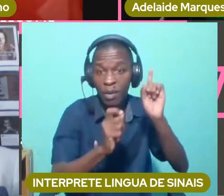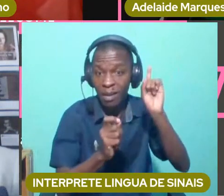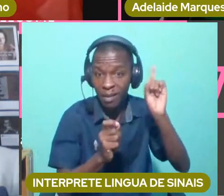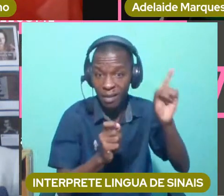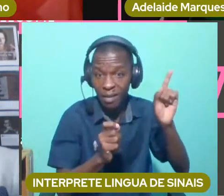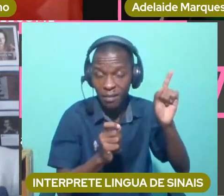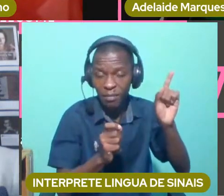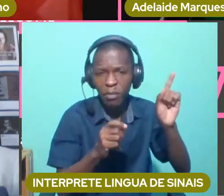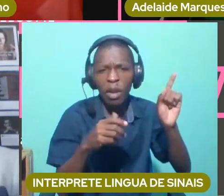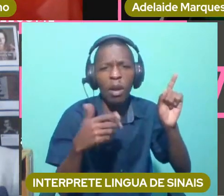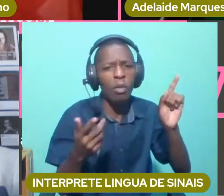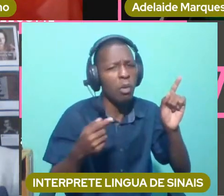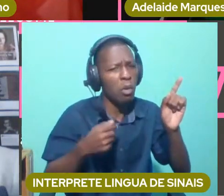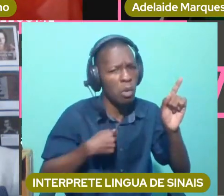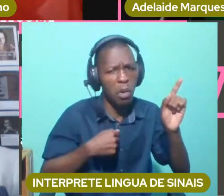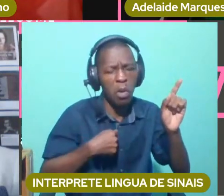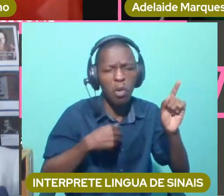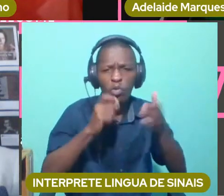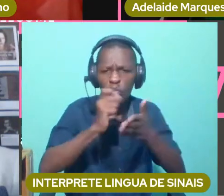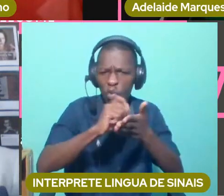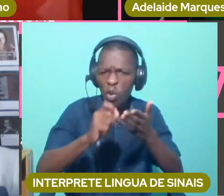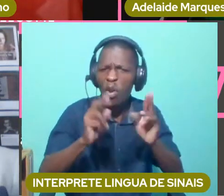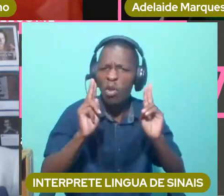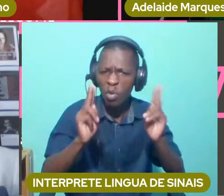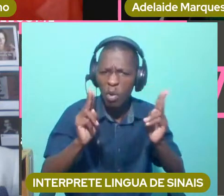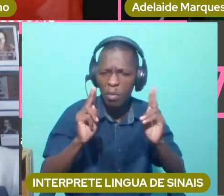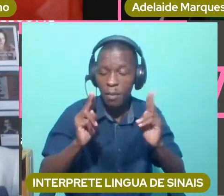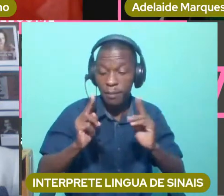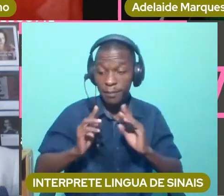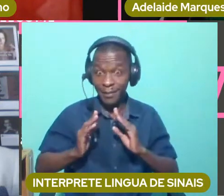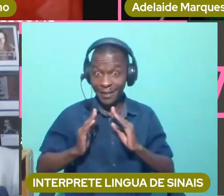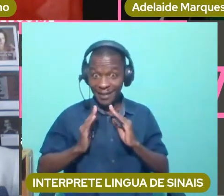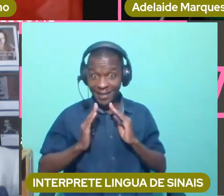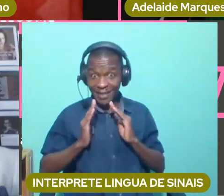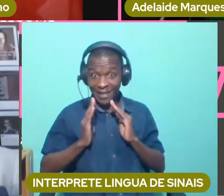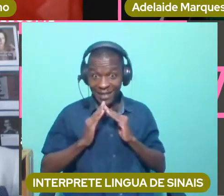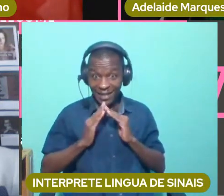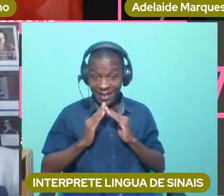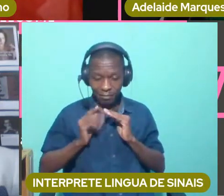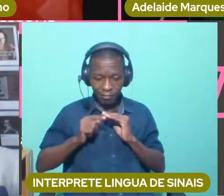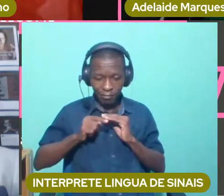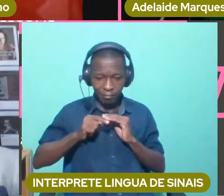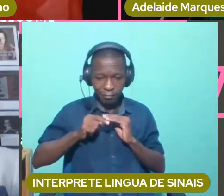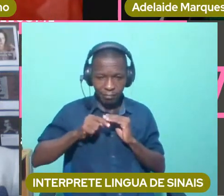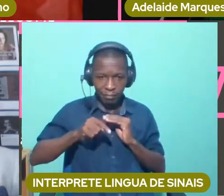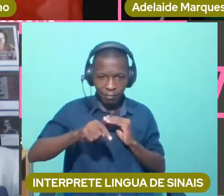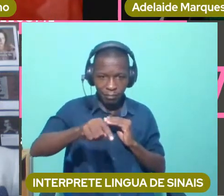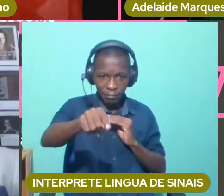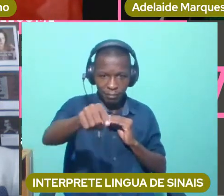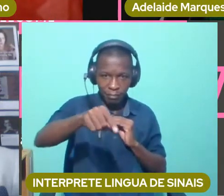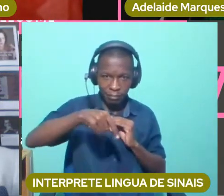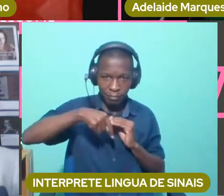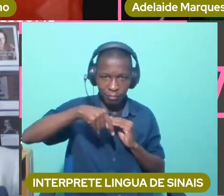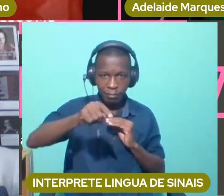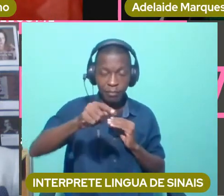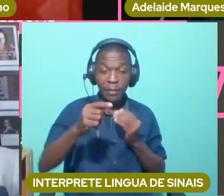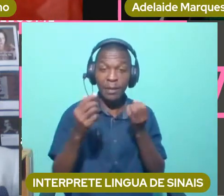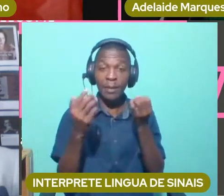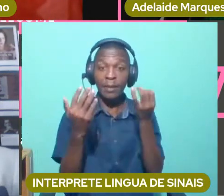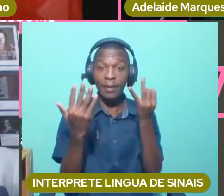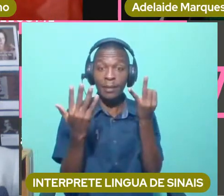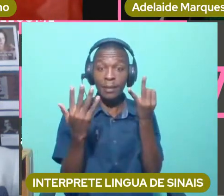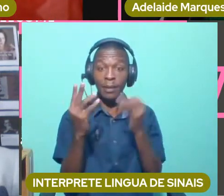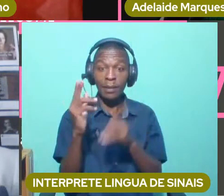esta discriminação. Eu ia a pé da nossa casa, ficava a cerca de sete quilómetros do